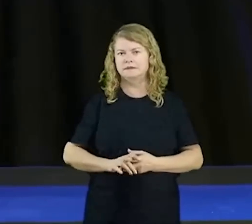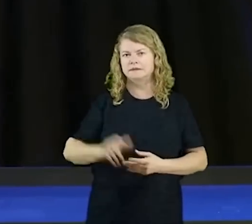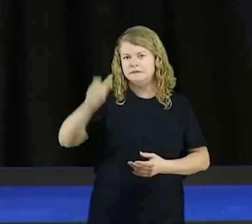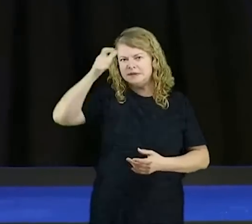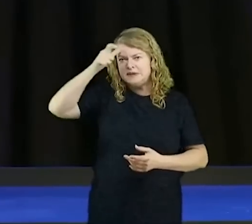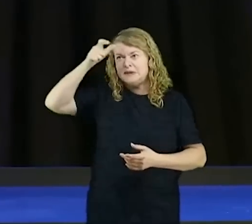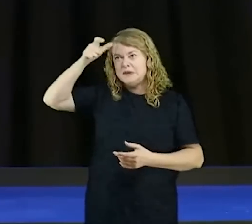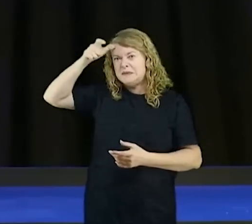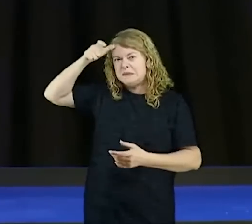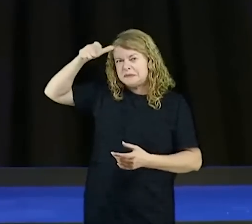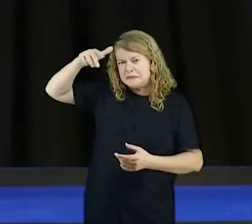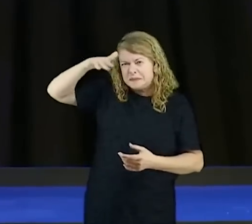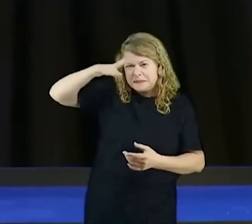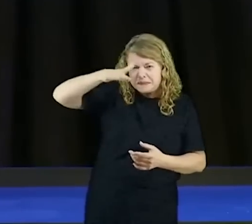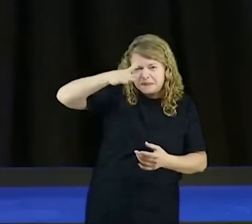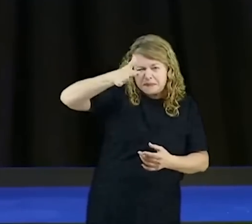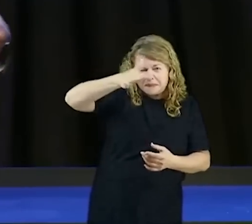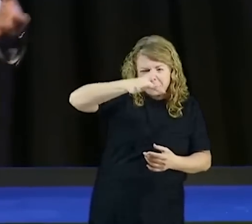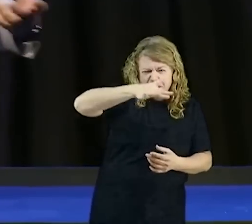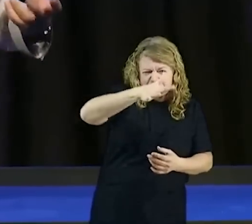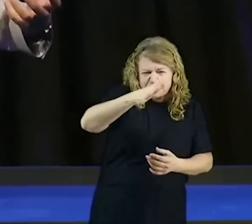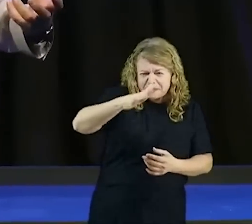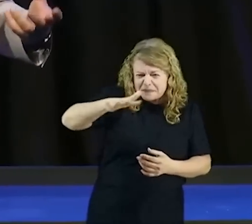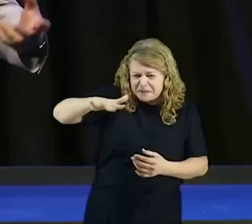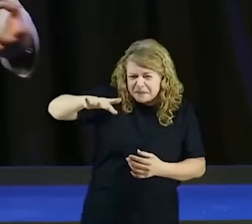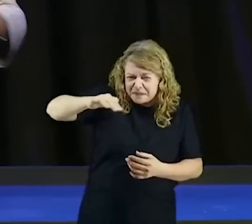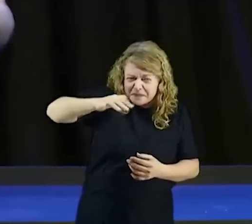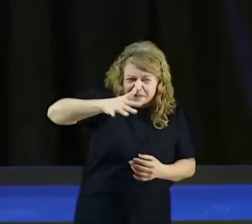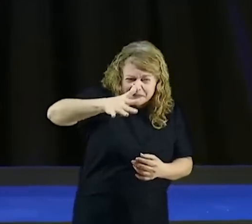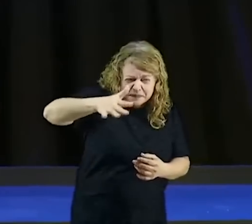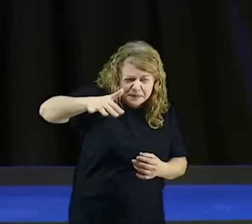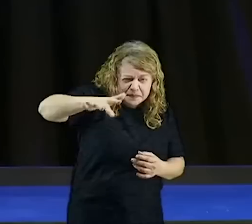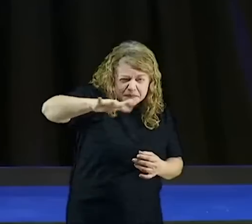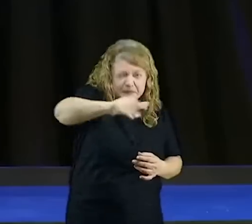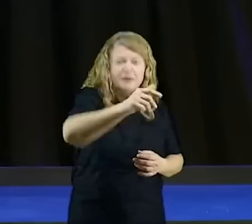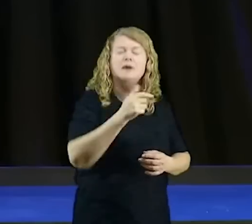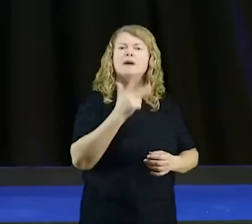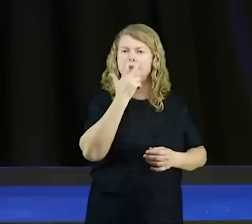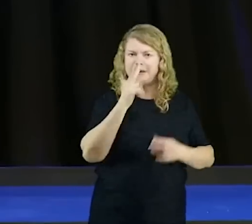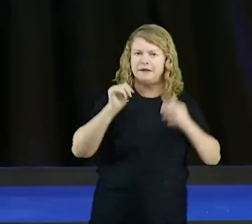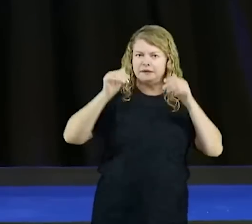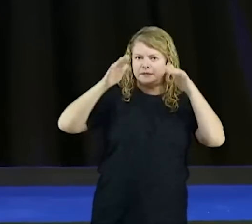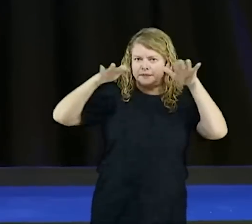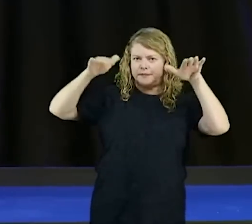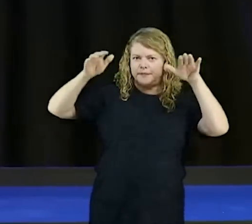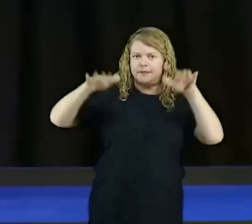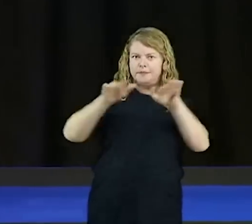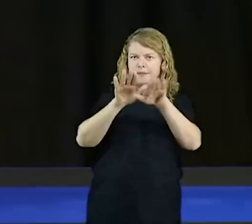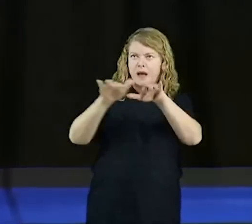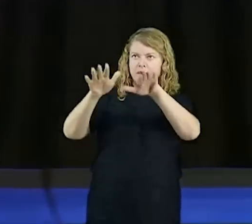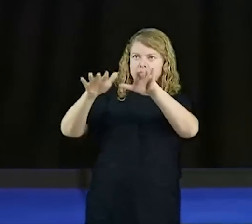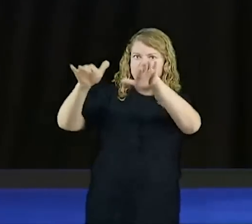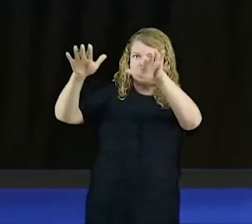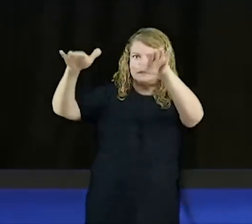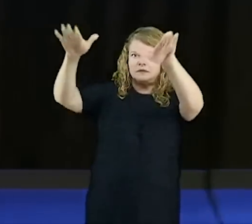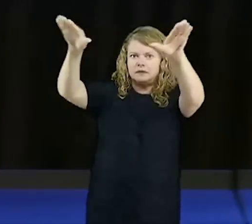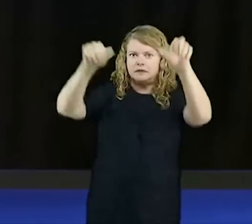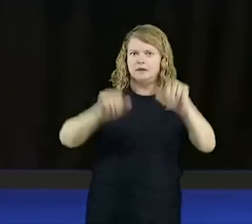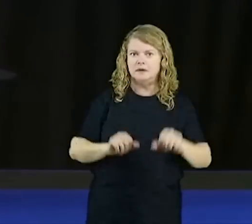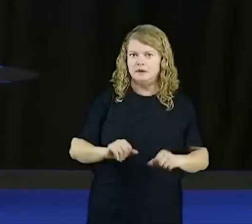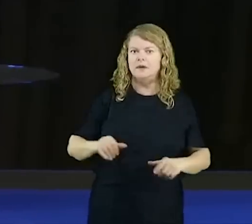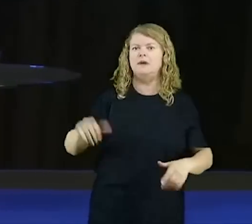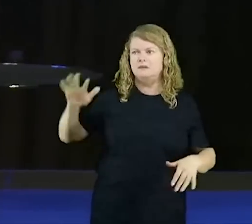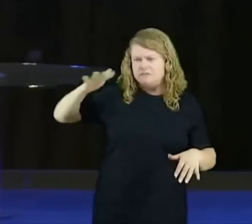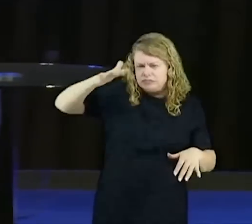nos desertos, como uma ave de rapina. Então, o espírito imundo, ele pode andar em